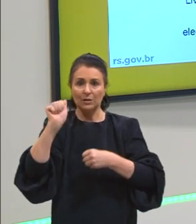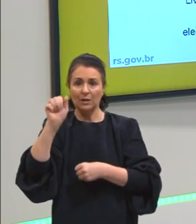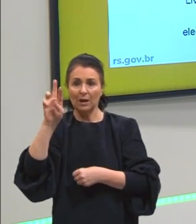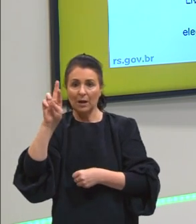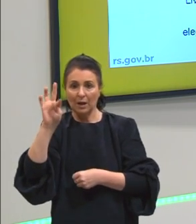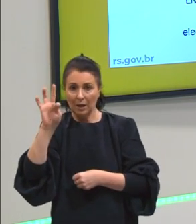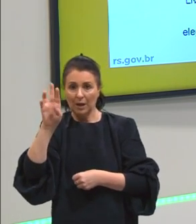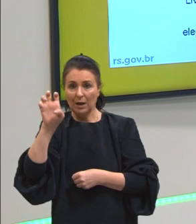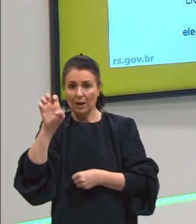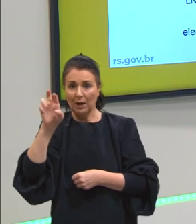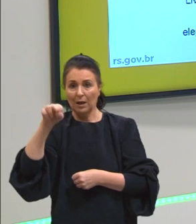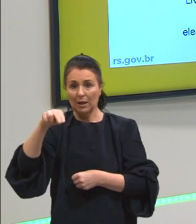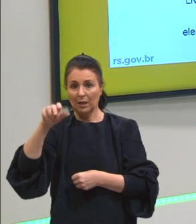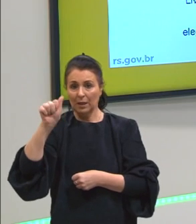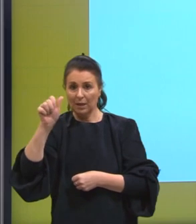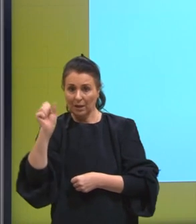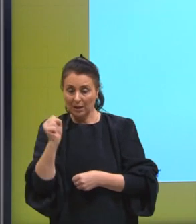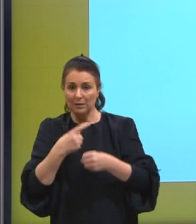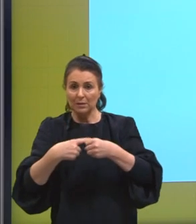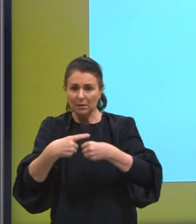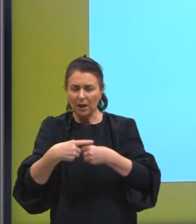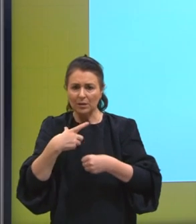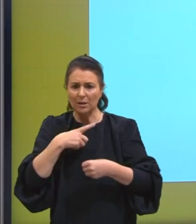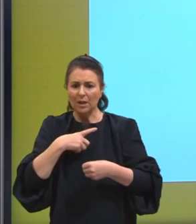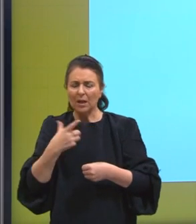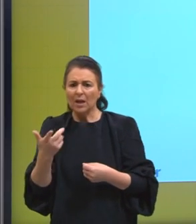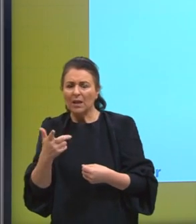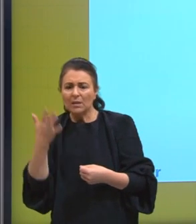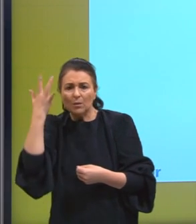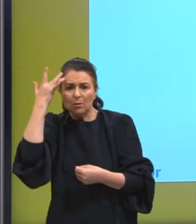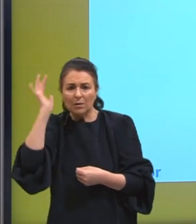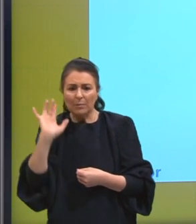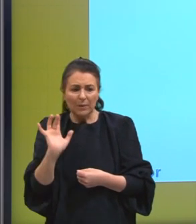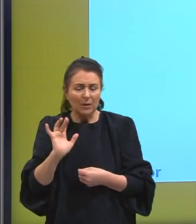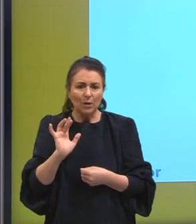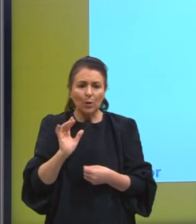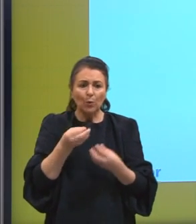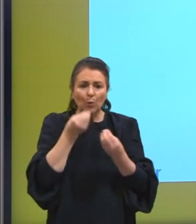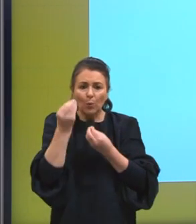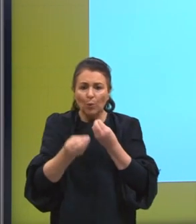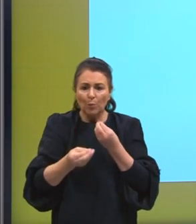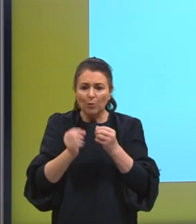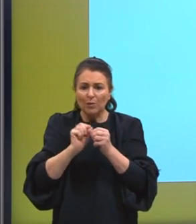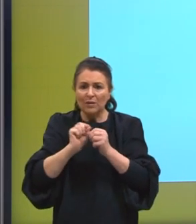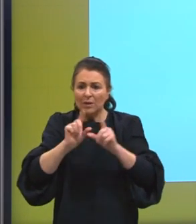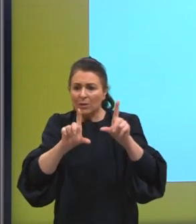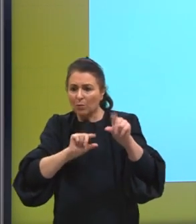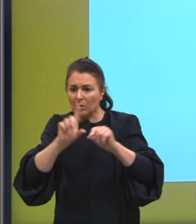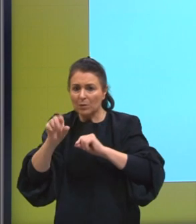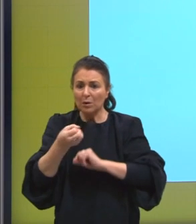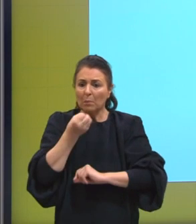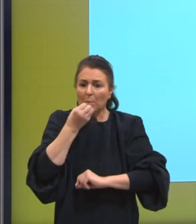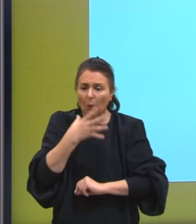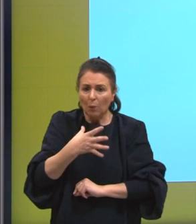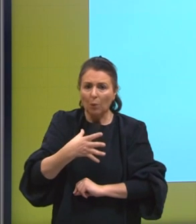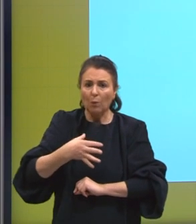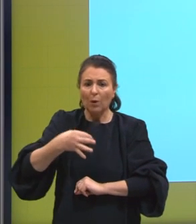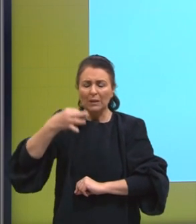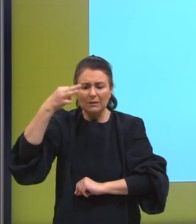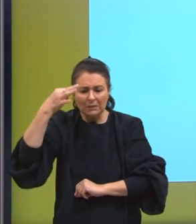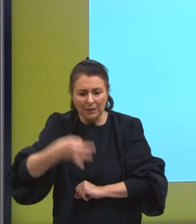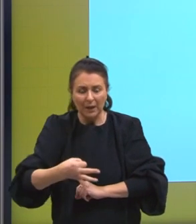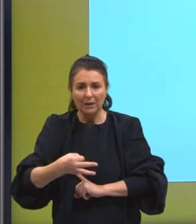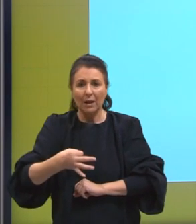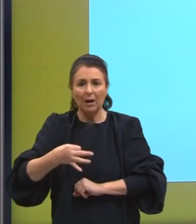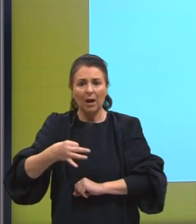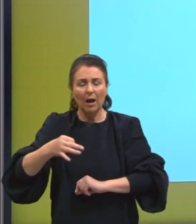apropriados da razão, eles não teriam condições de eleger pela democracia o melhor capitão do